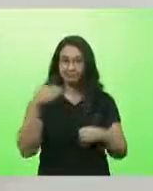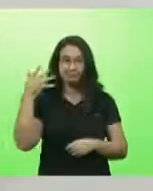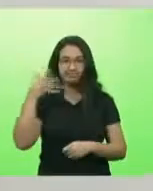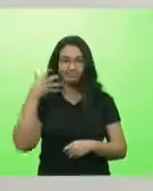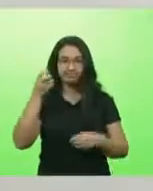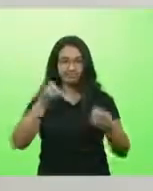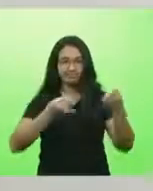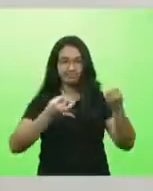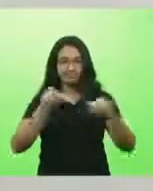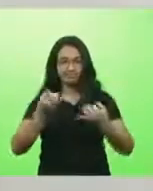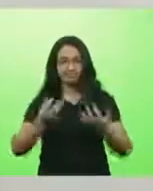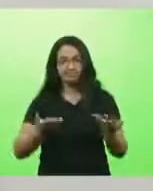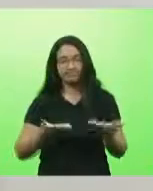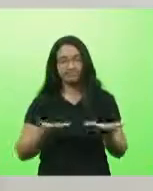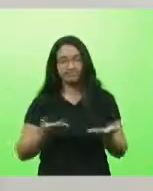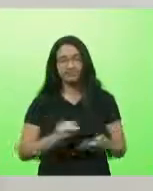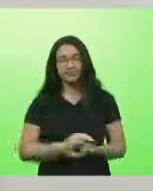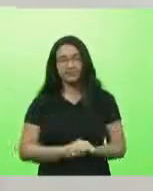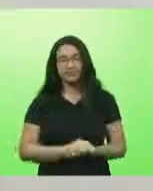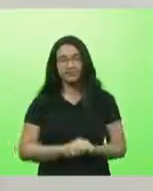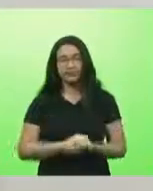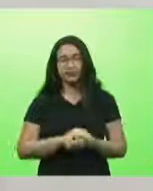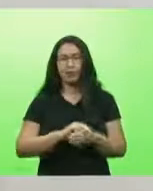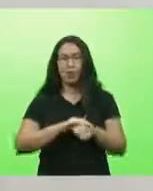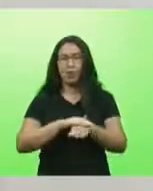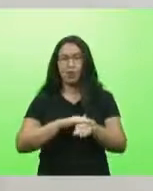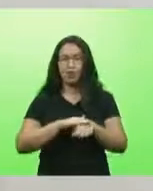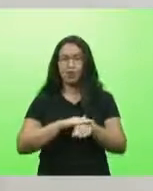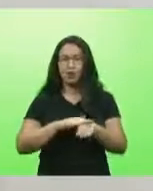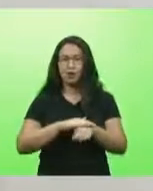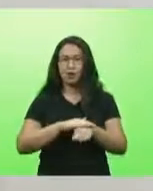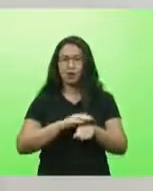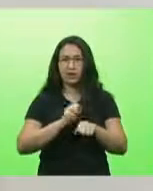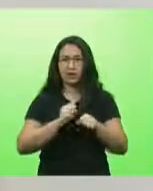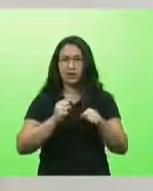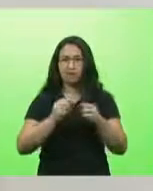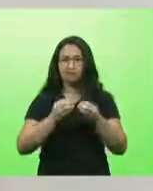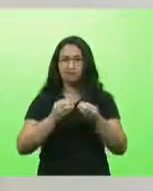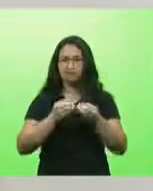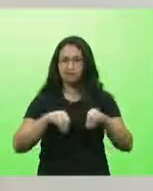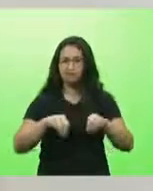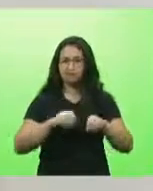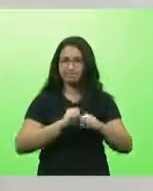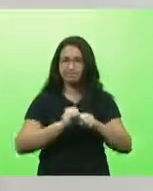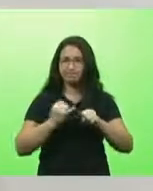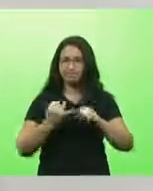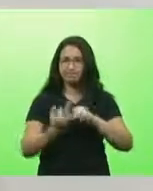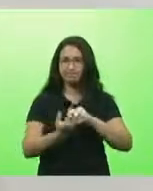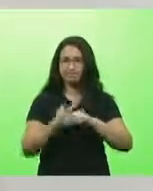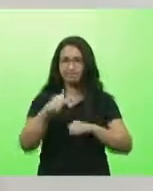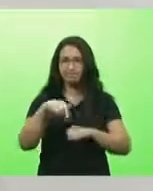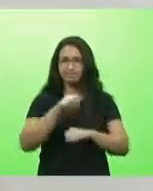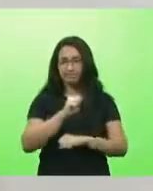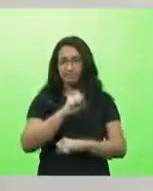Eu venho conversar com vocês sobre a crise do Covid, instalada em Santa Catarina.